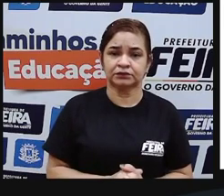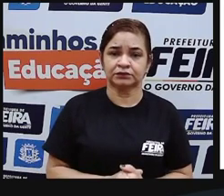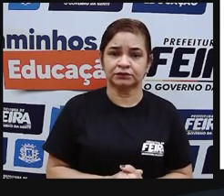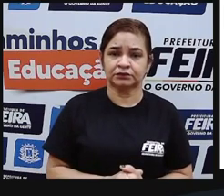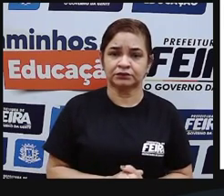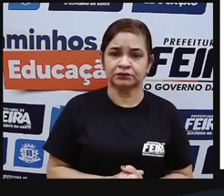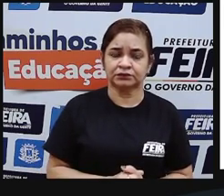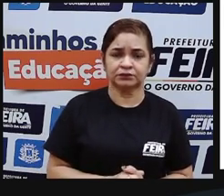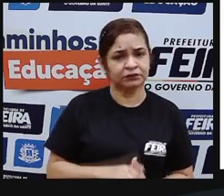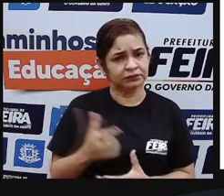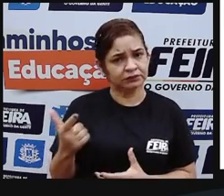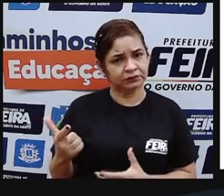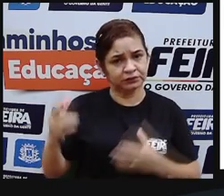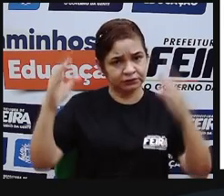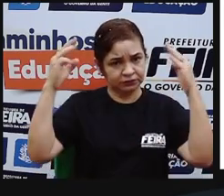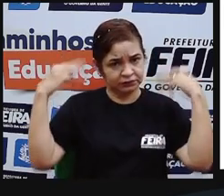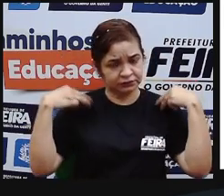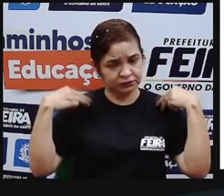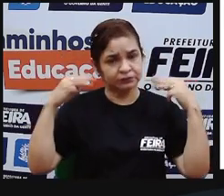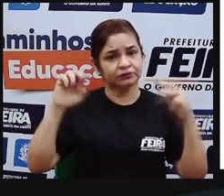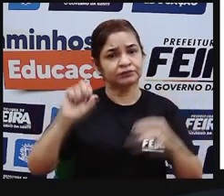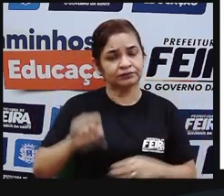ficavam no México isso aí